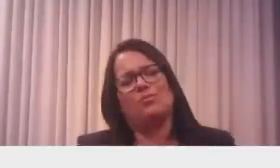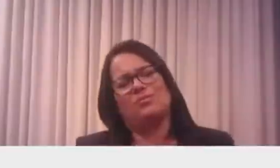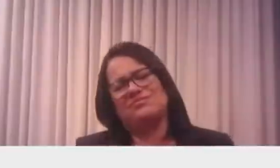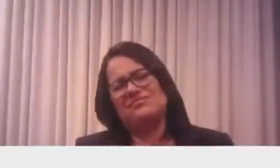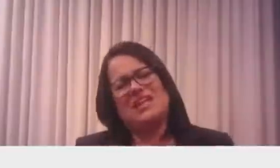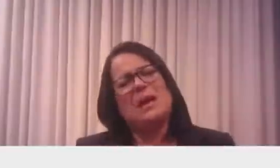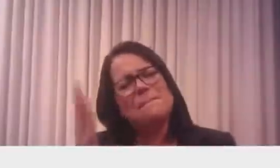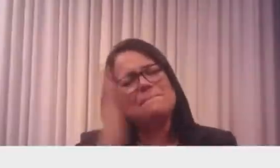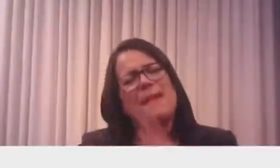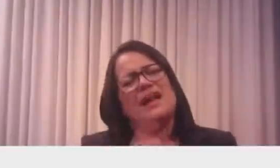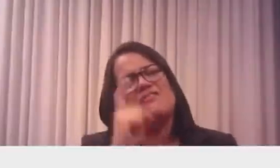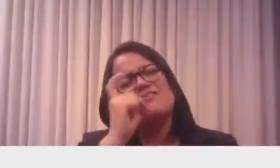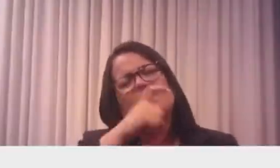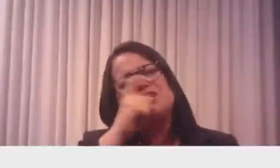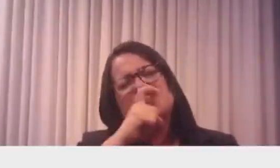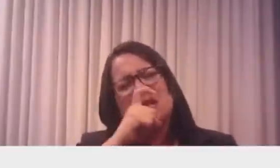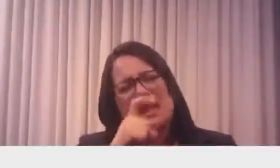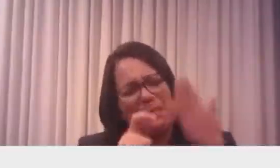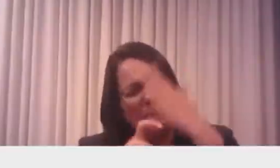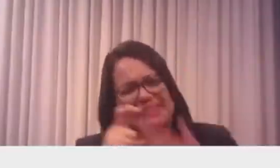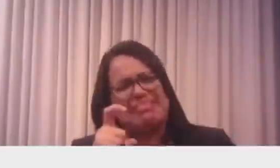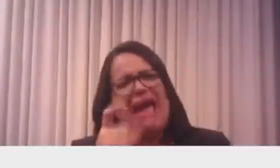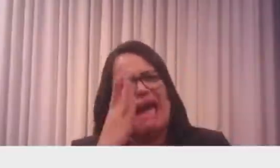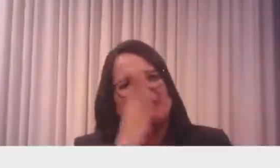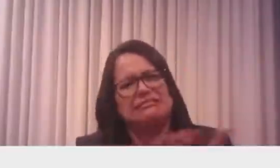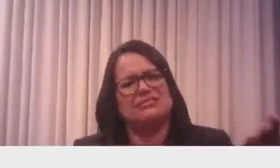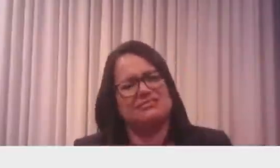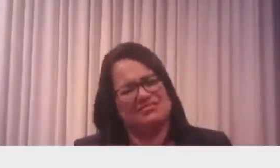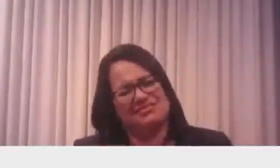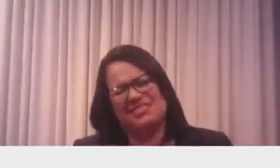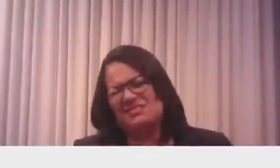verdade não. O Boni, pega mal, o Boni, pega mal.